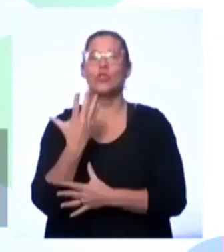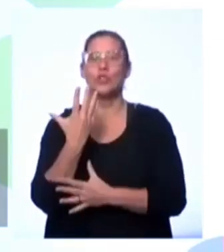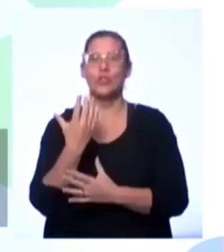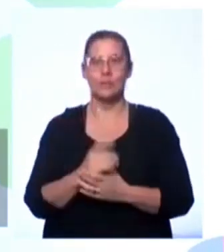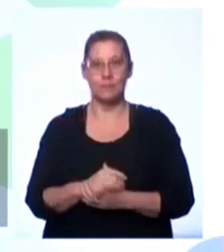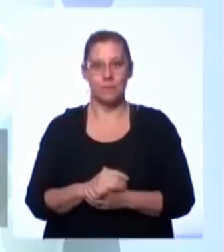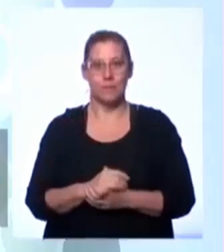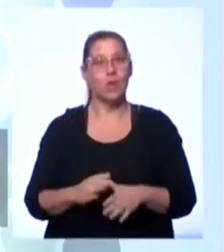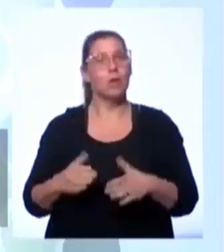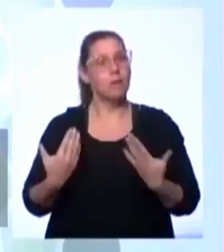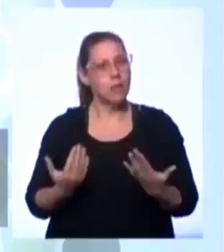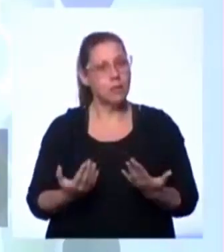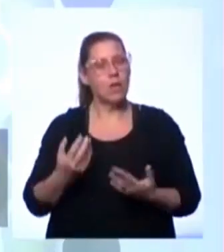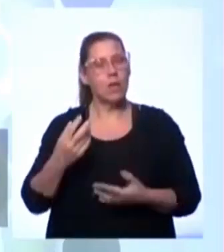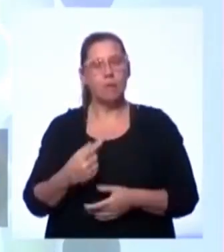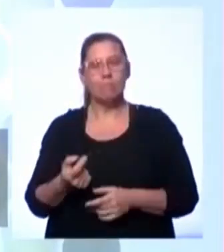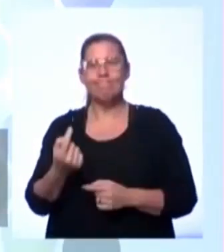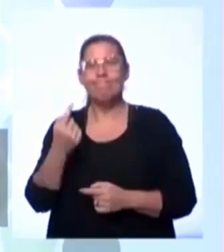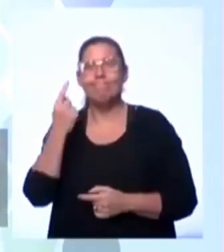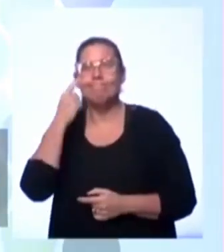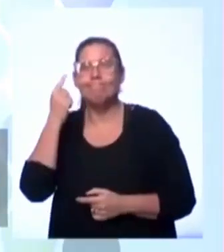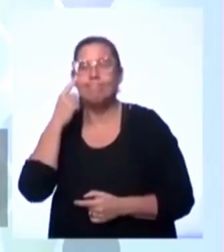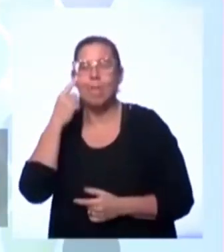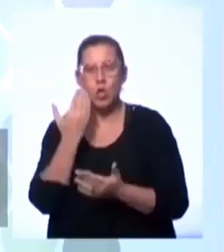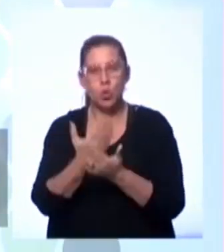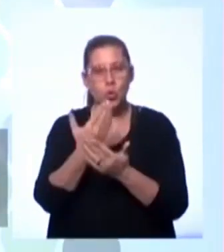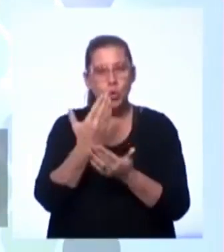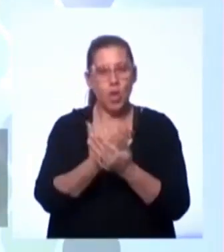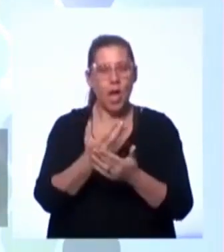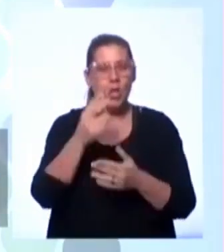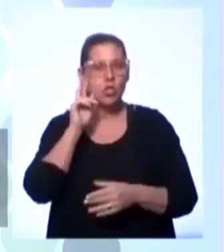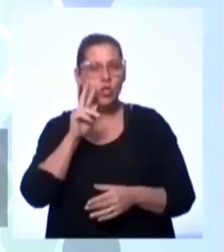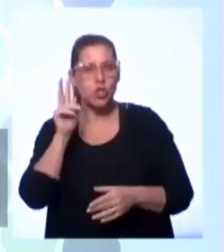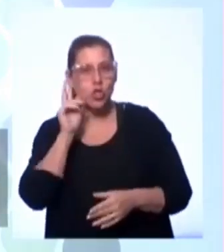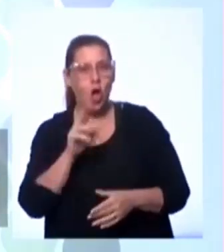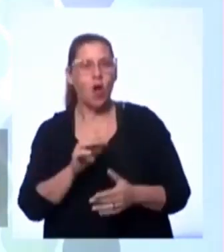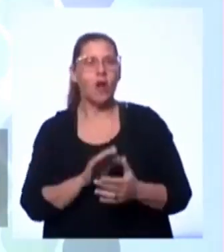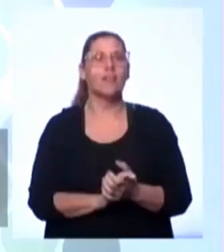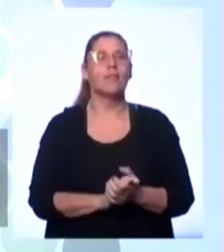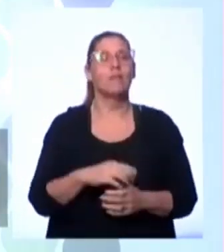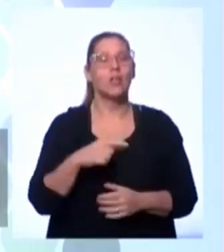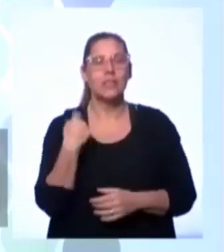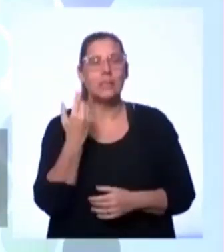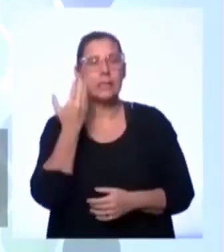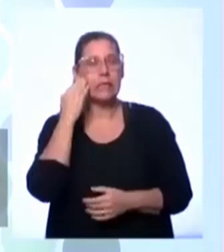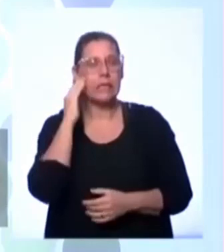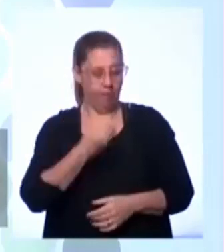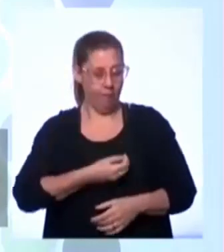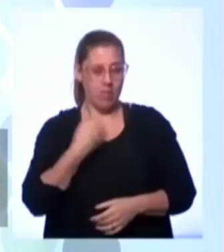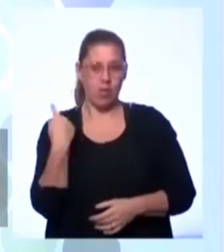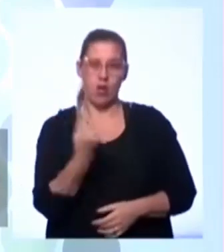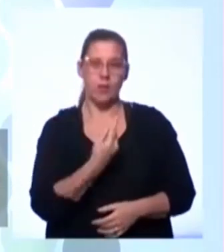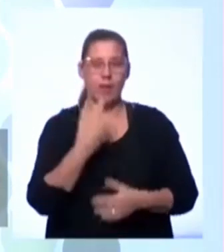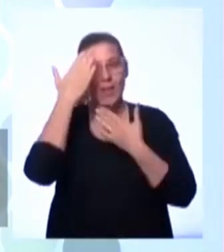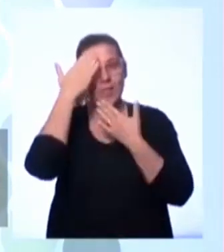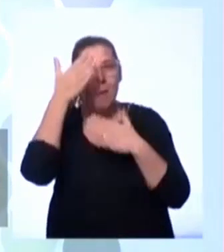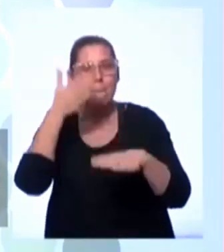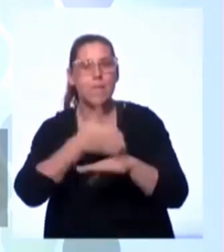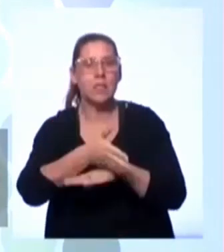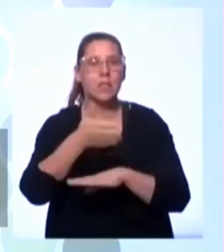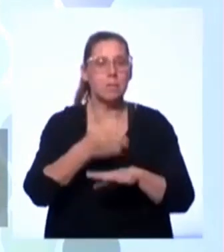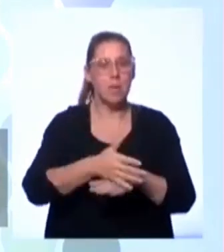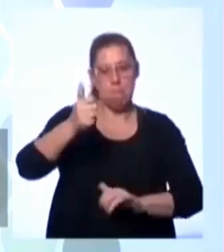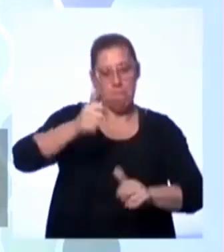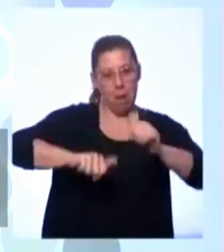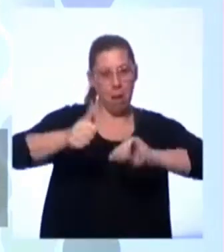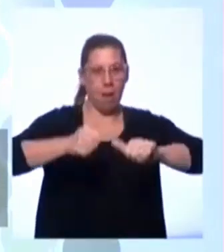isso que olhamos um pouco para a história para entender quem somos hoje. Nós agradecemos profundamente a participação de vocês, avaliem a